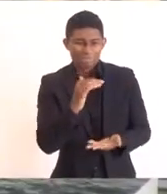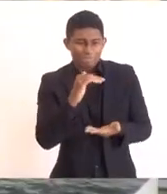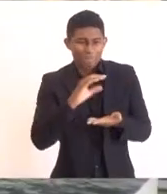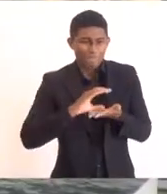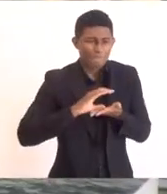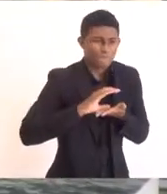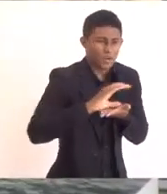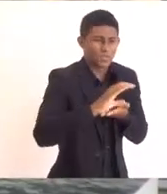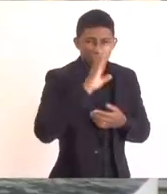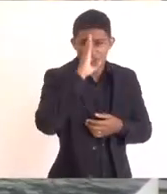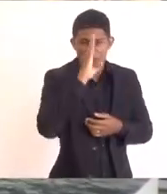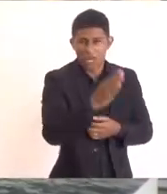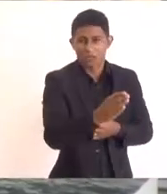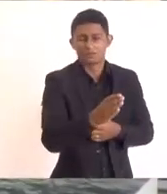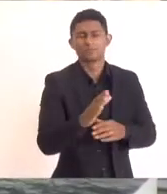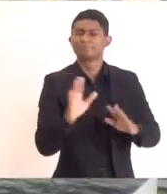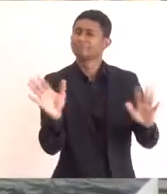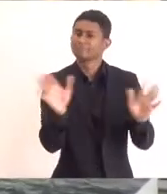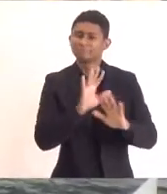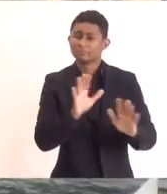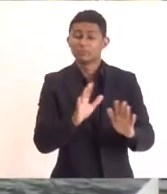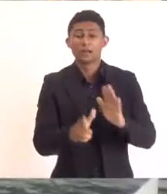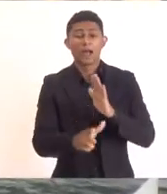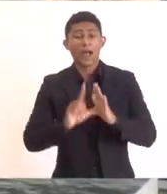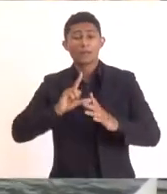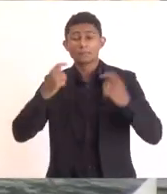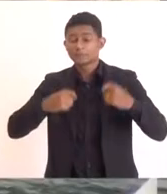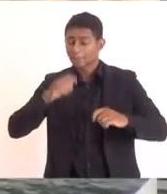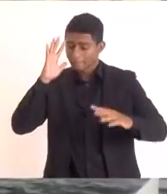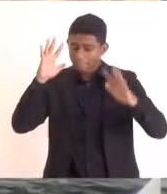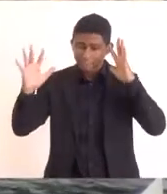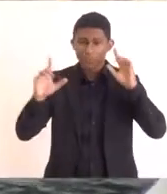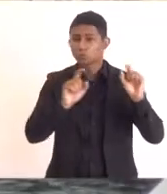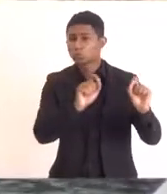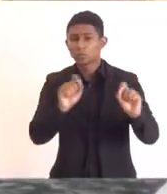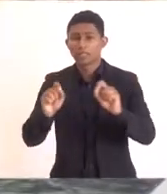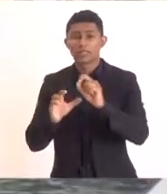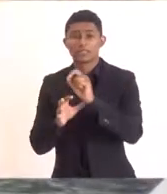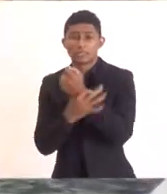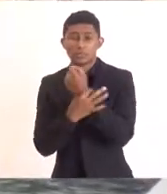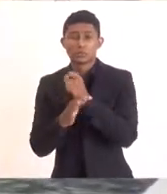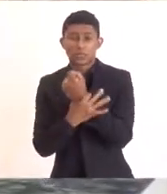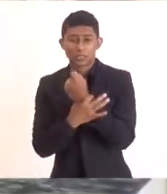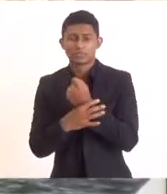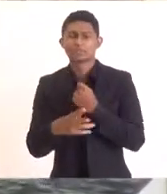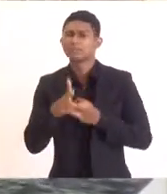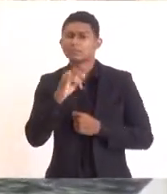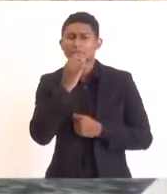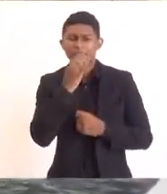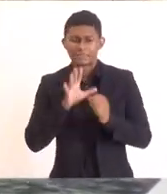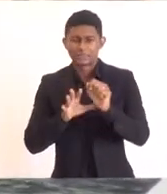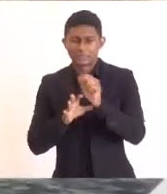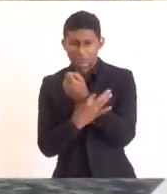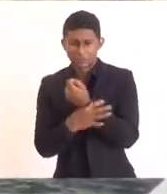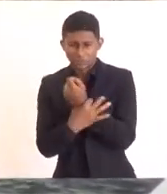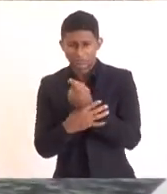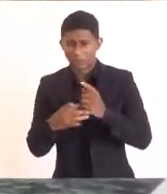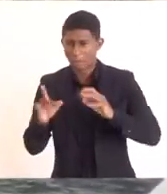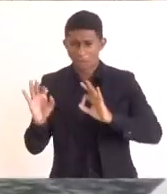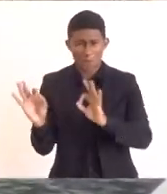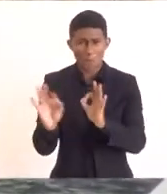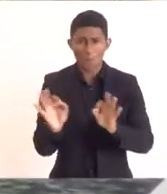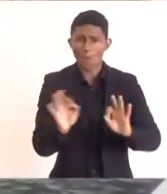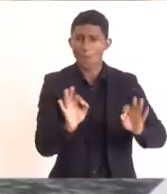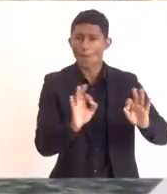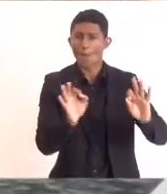o turismo direto. Antes do turismo, você tem que pensar na segurança pública, porque se você não tiver uma segurança pública